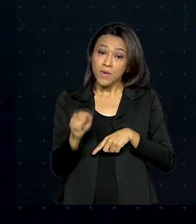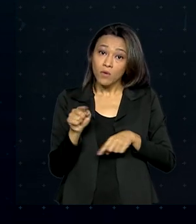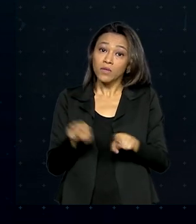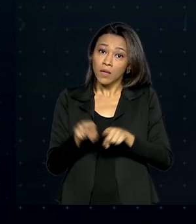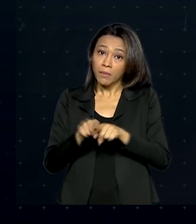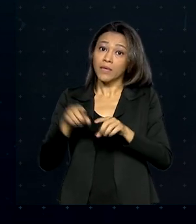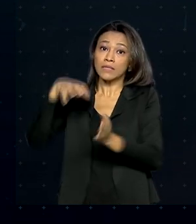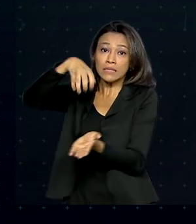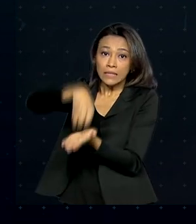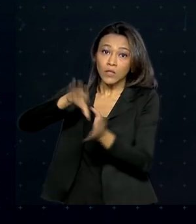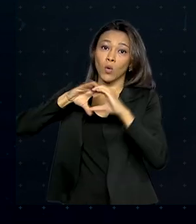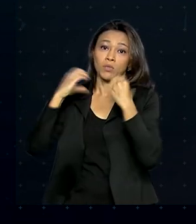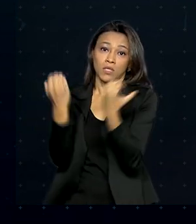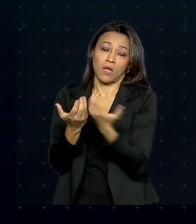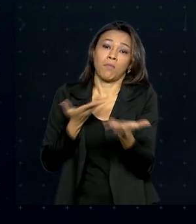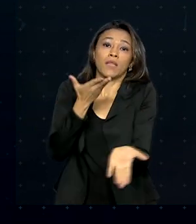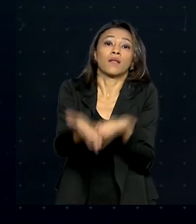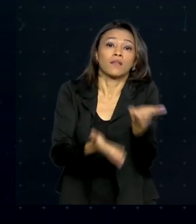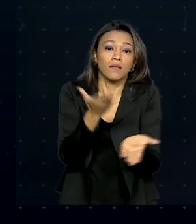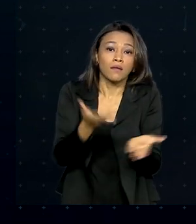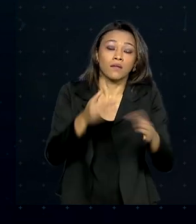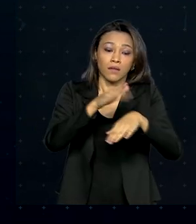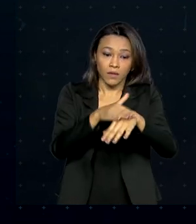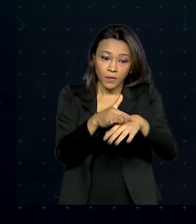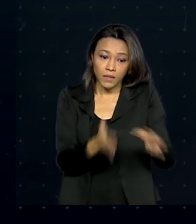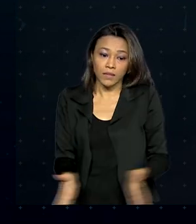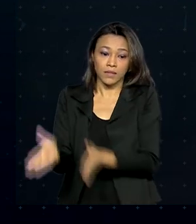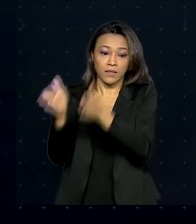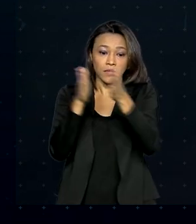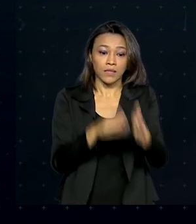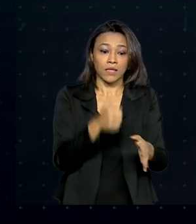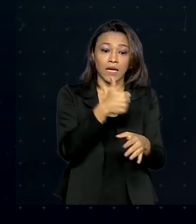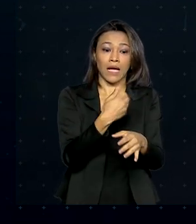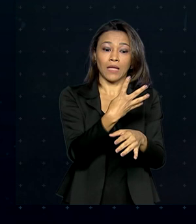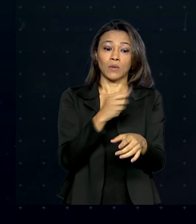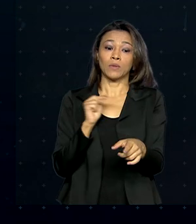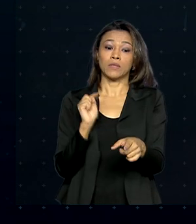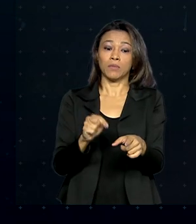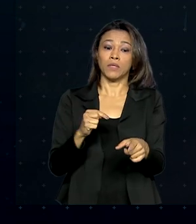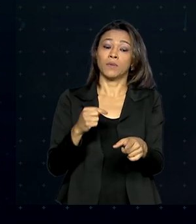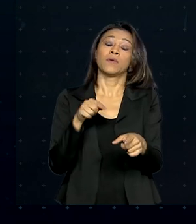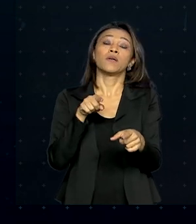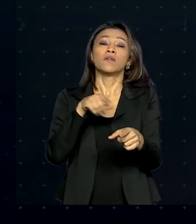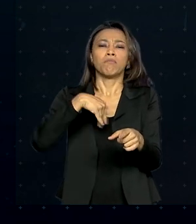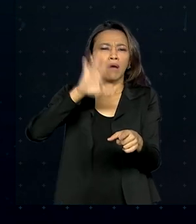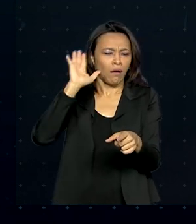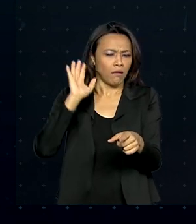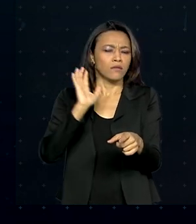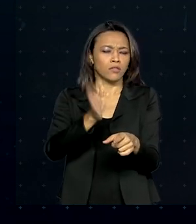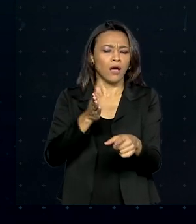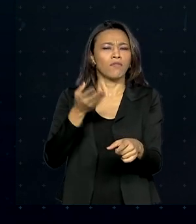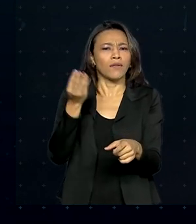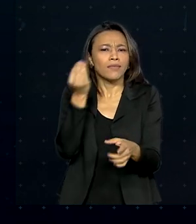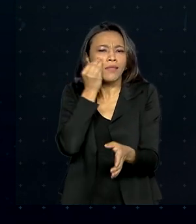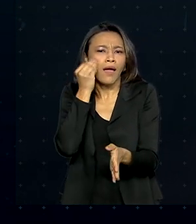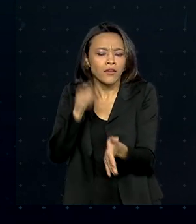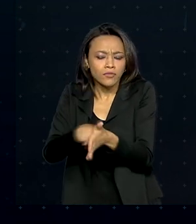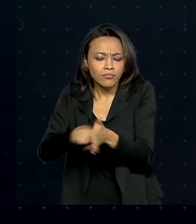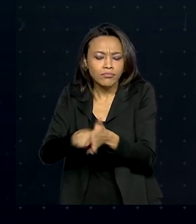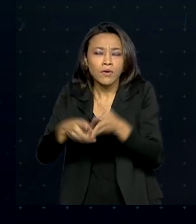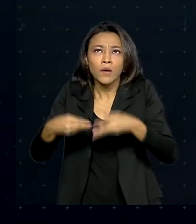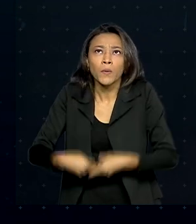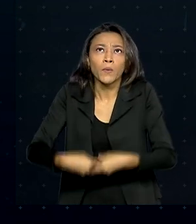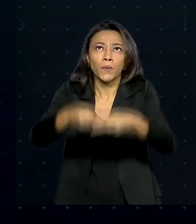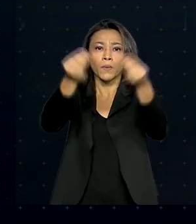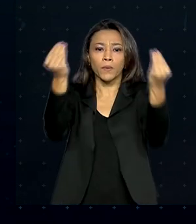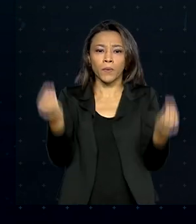tratamento da doença. 14,4 milhões de testes diagnósticos já foram entregues em todas as regiões do país,